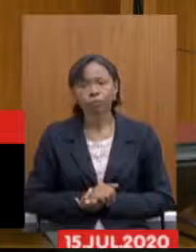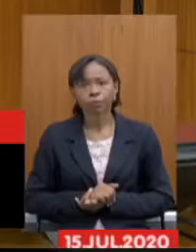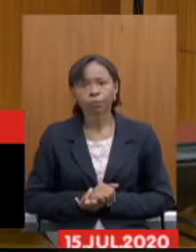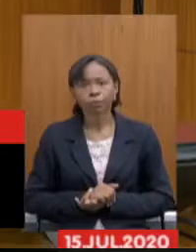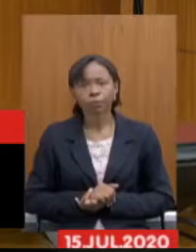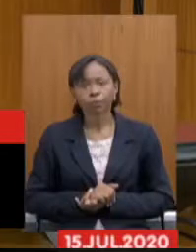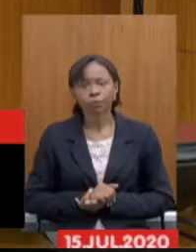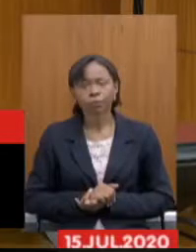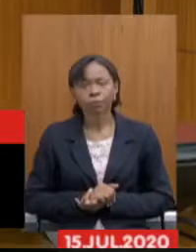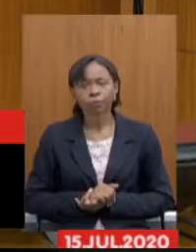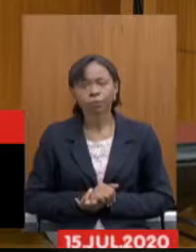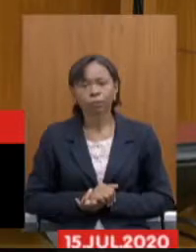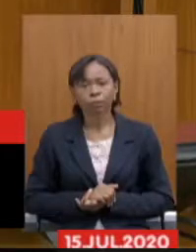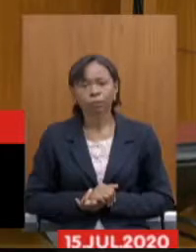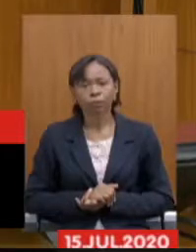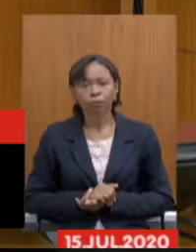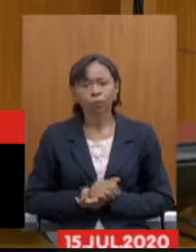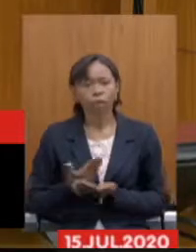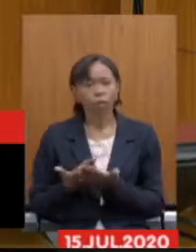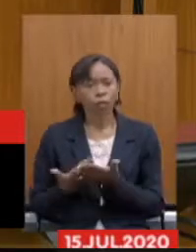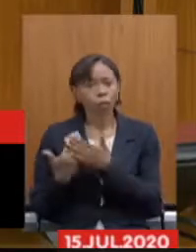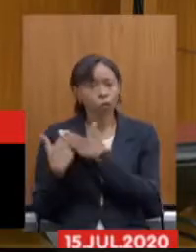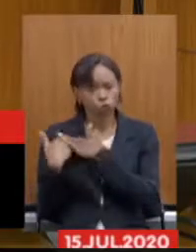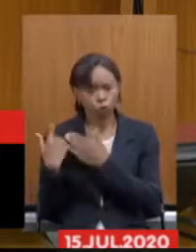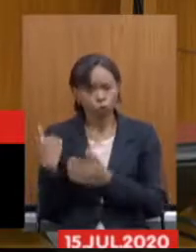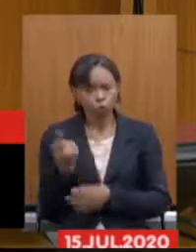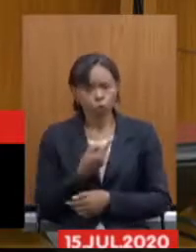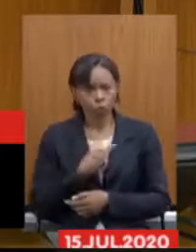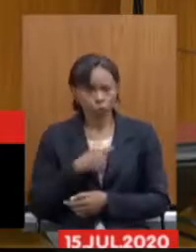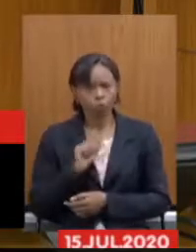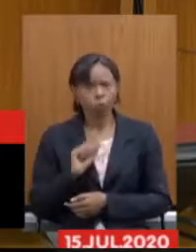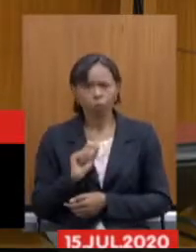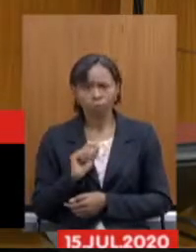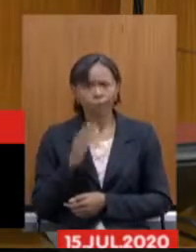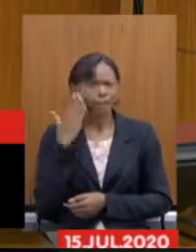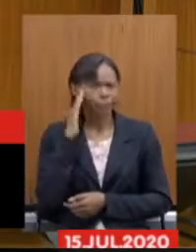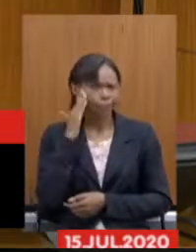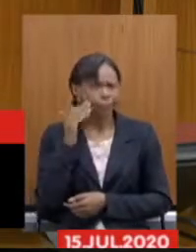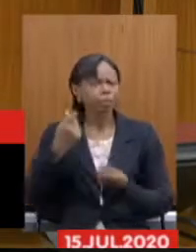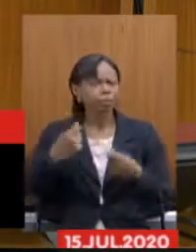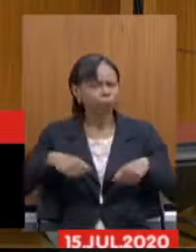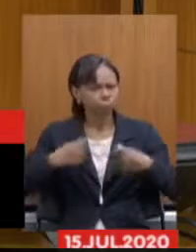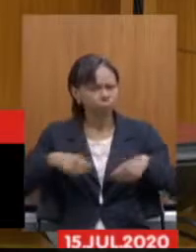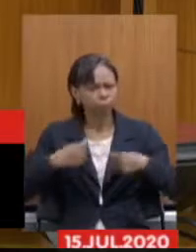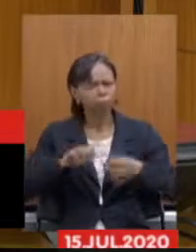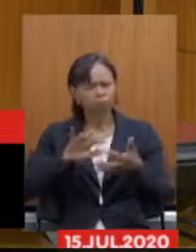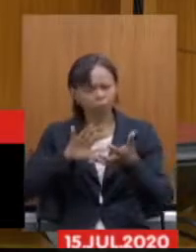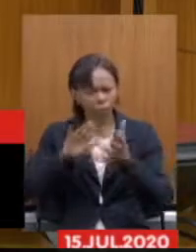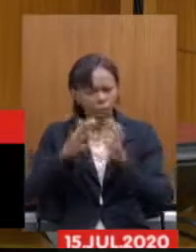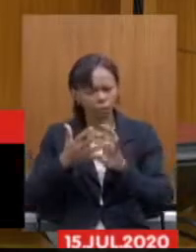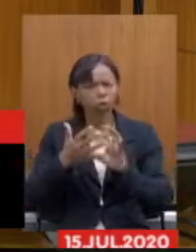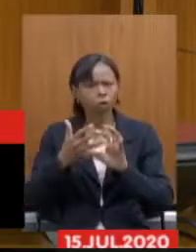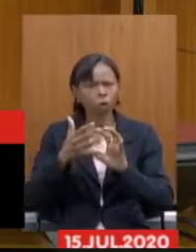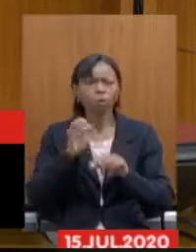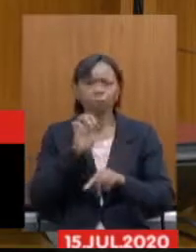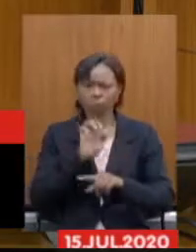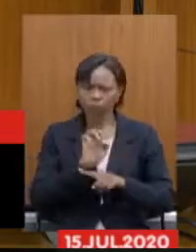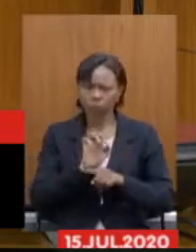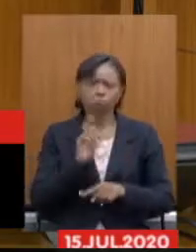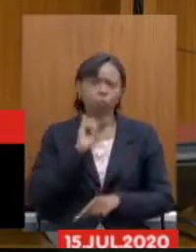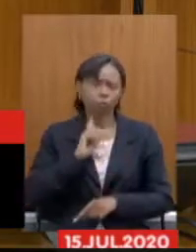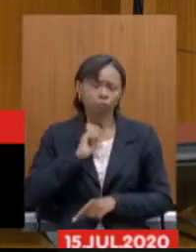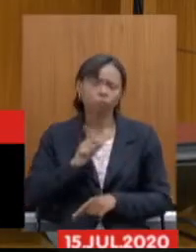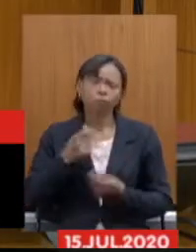para dizer que, de nossa parte, nós entendemos completamente a necessidade de uma reforma no âmbito do Estado de Minas Gerais,